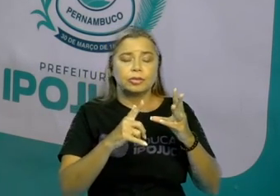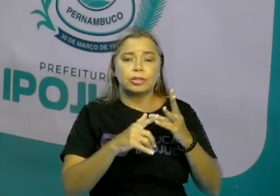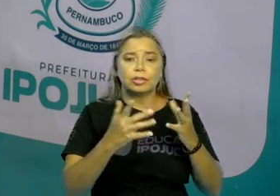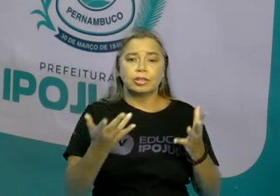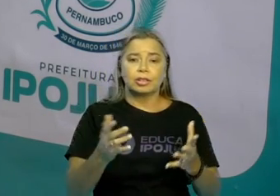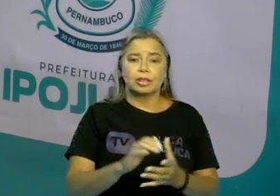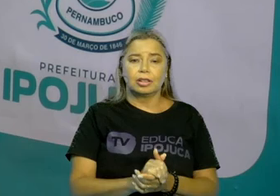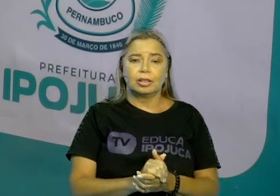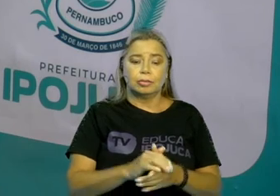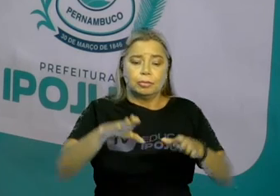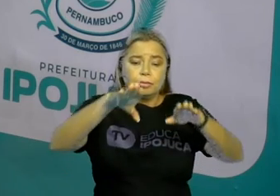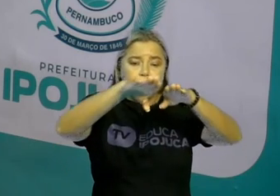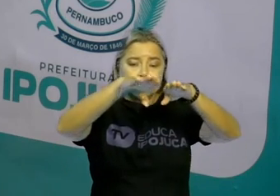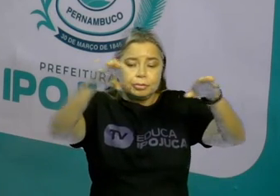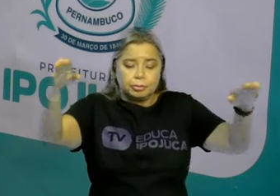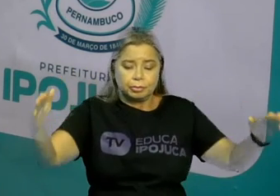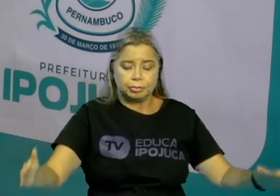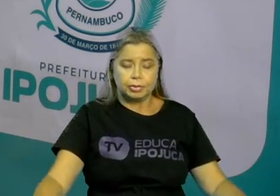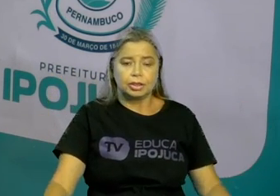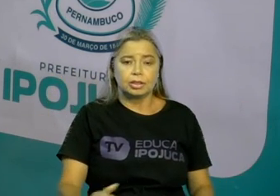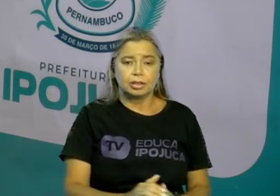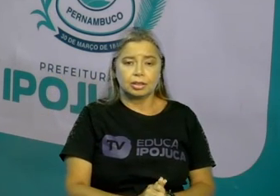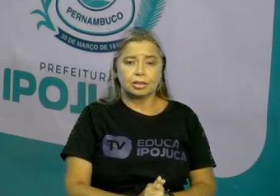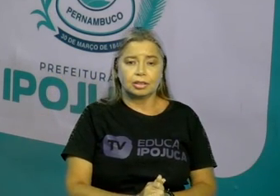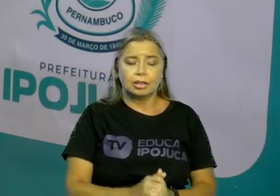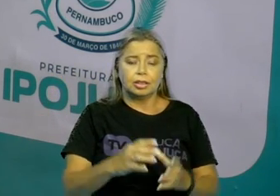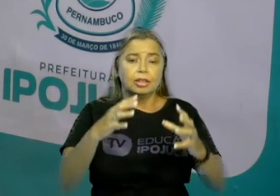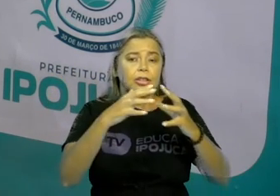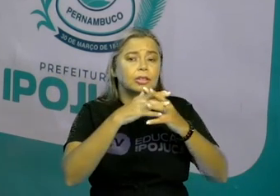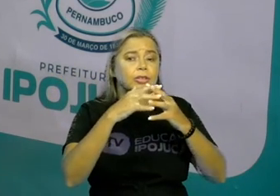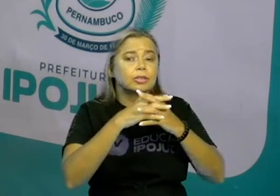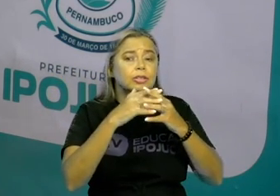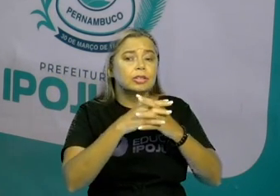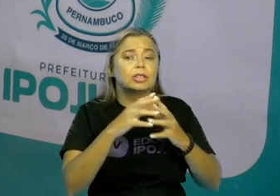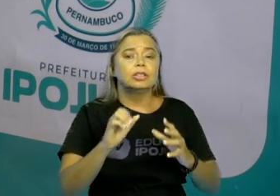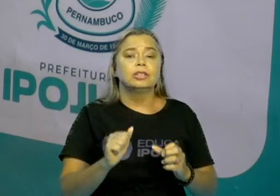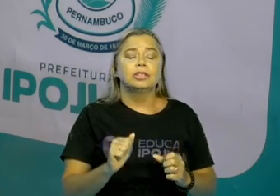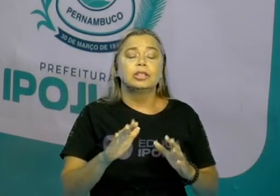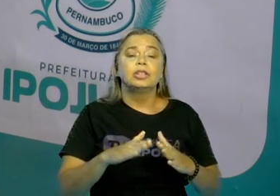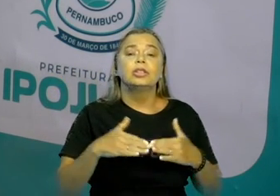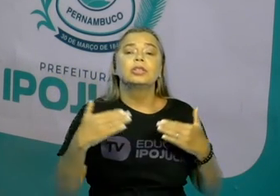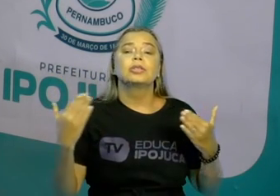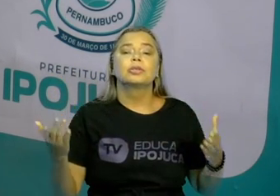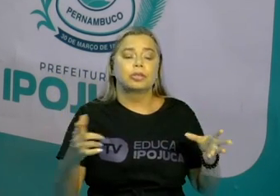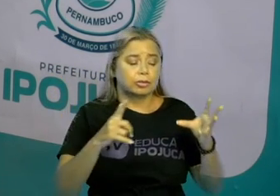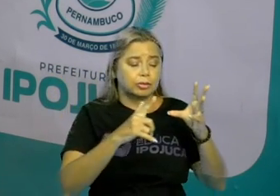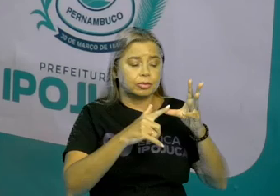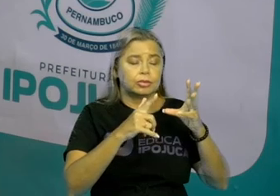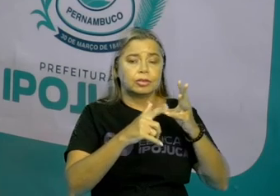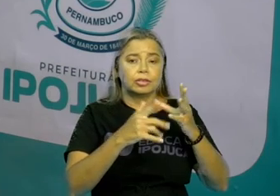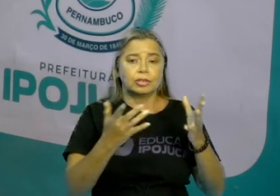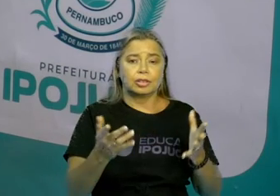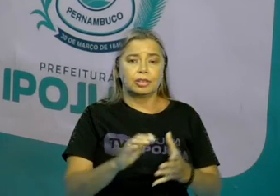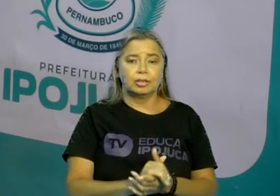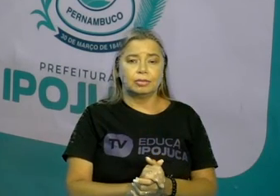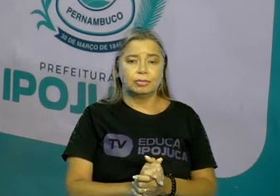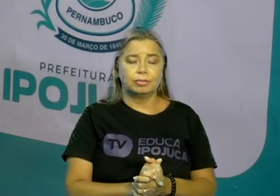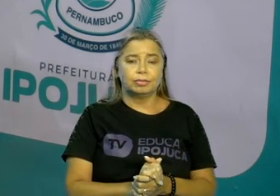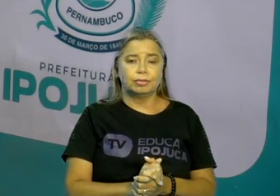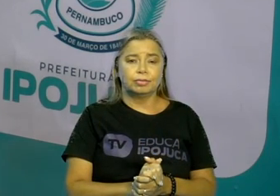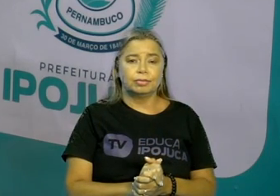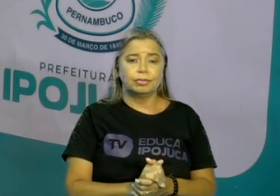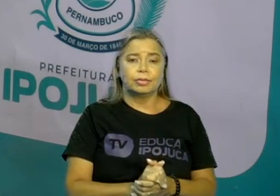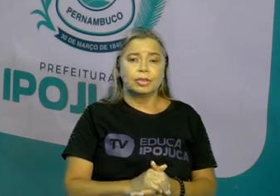palavra mesa, quais são as consoantes e quais são as vogais? e a palavra